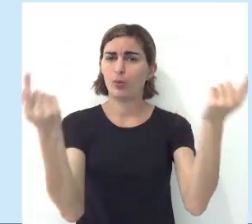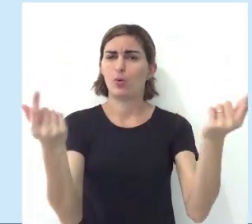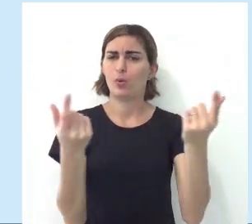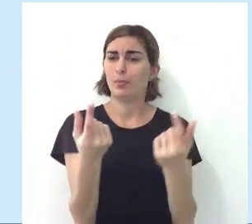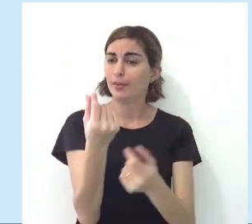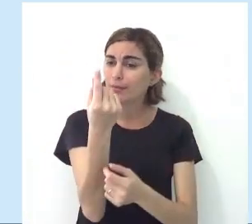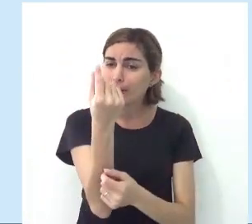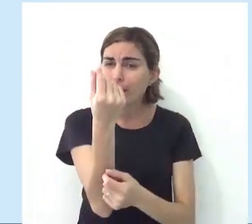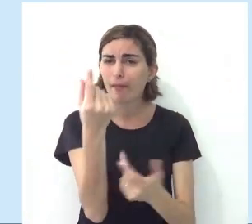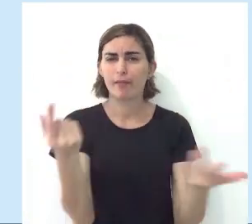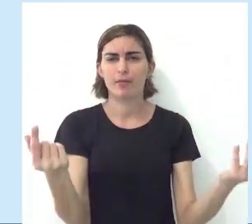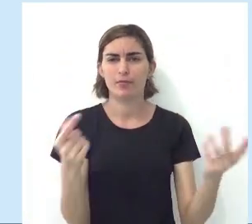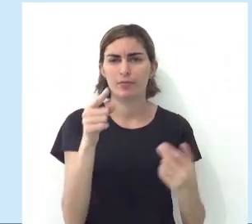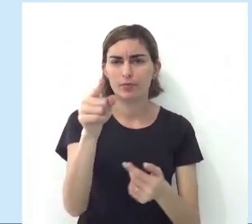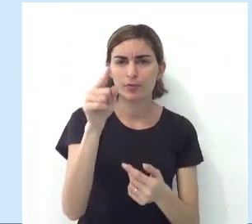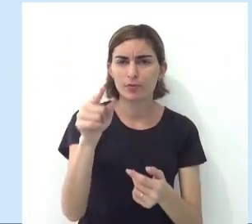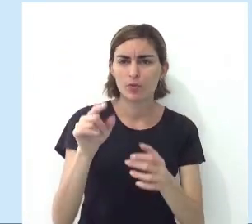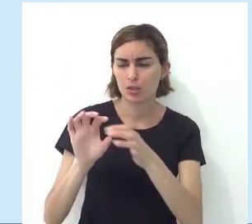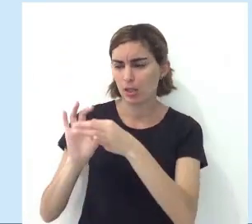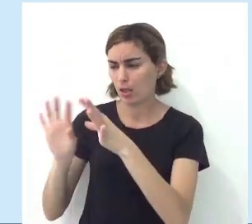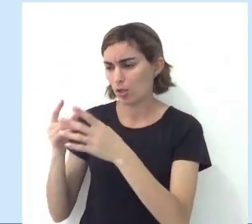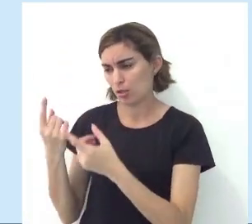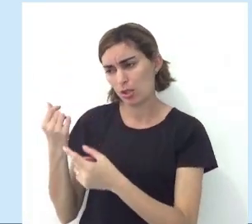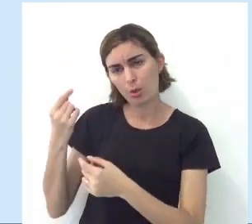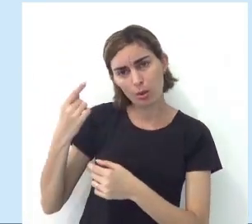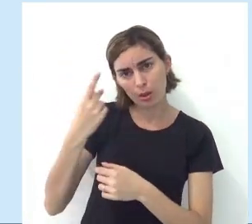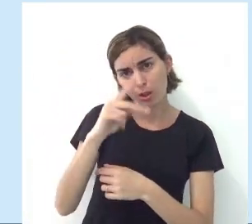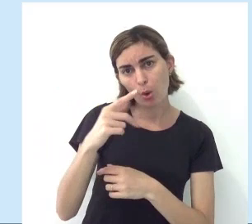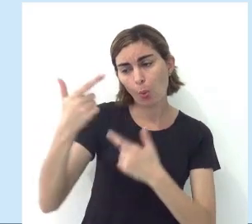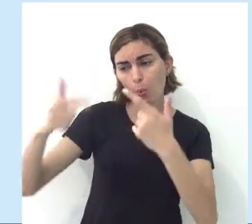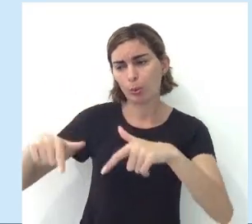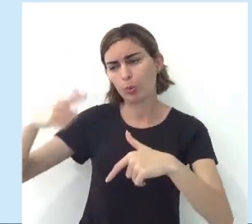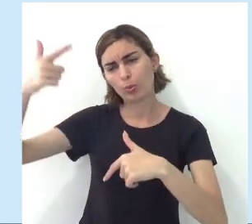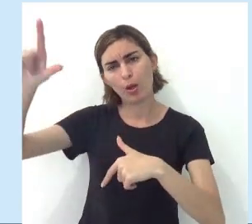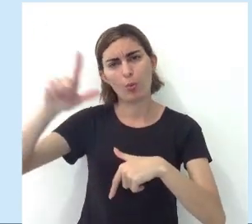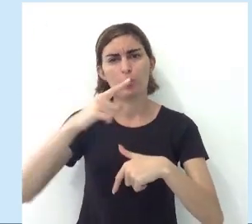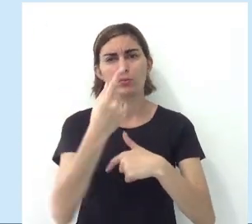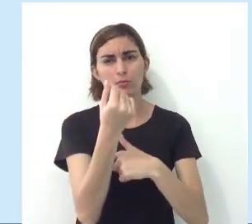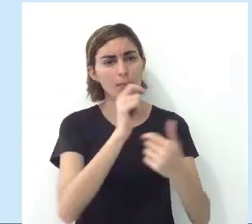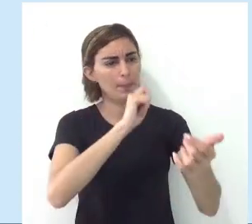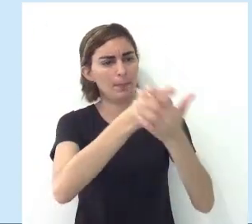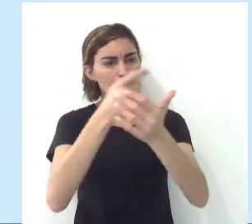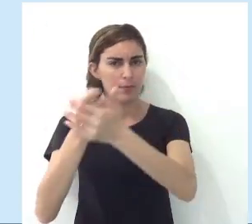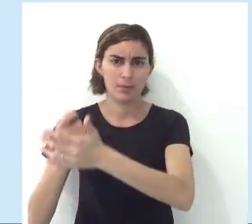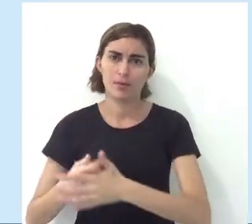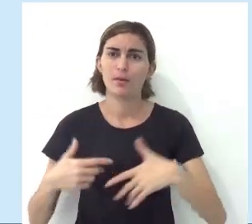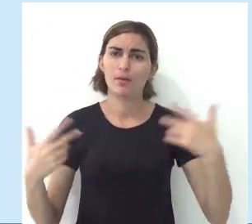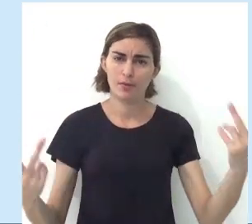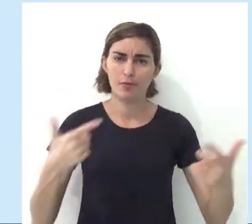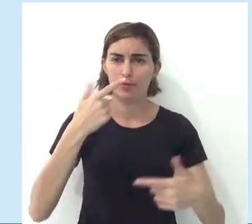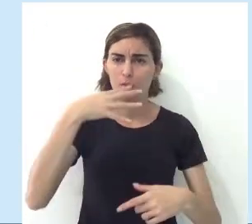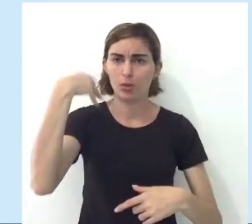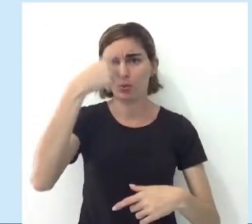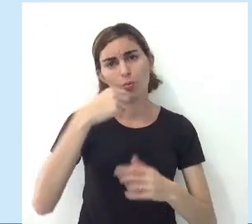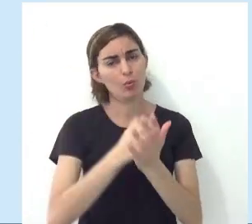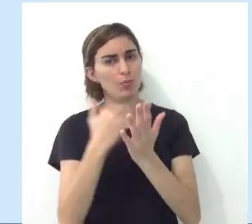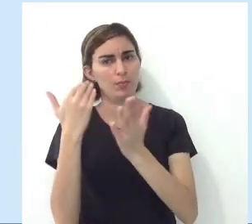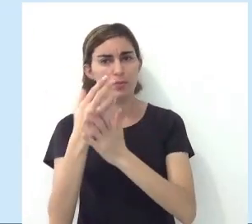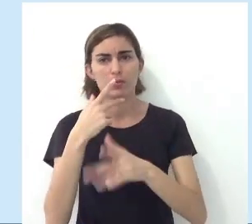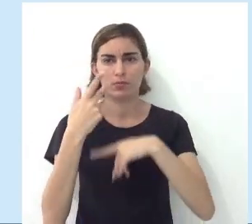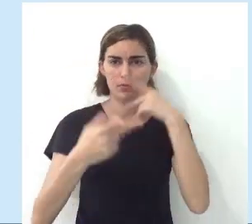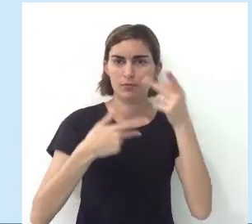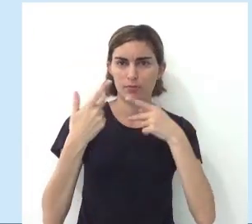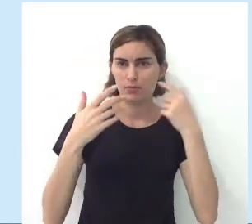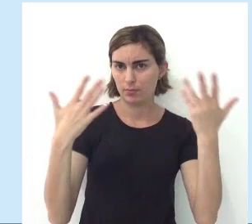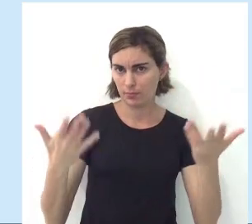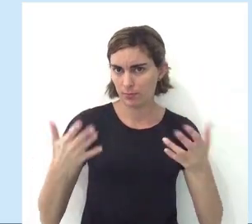econômica, à questão financeira, quando você deixa o seu dinheiro em um outro ambiente, tá? Por um momento de 24 horas ou